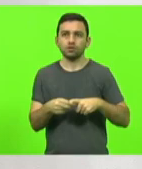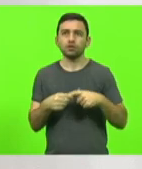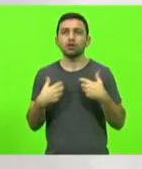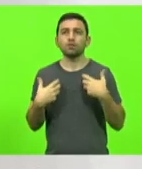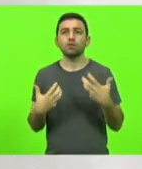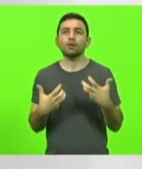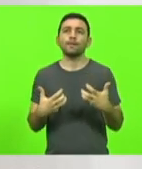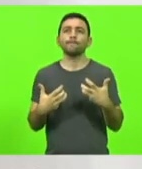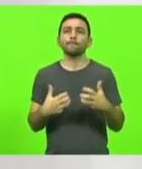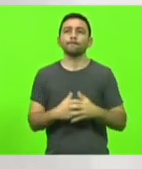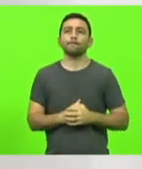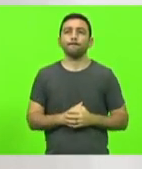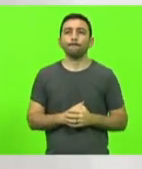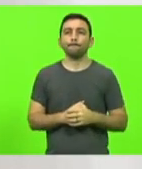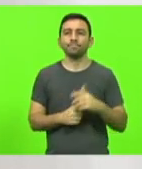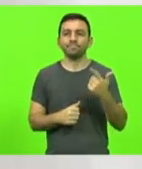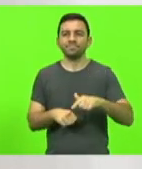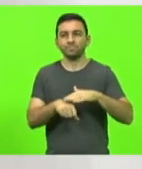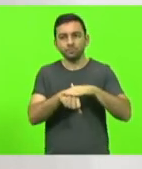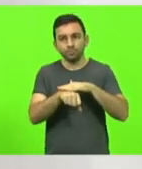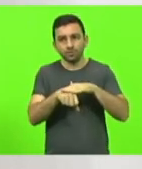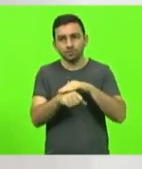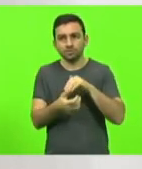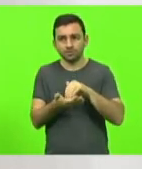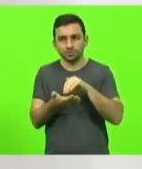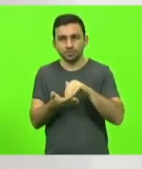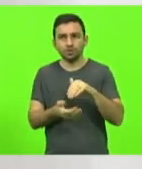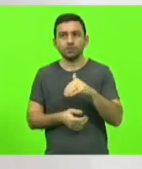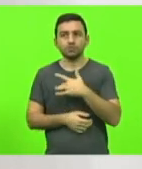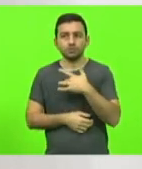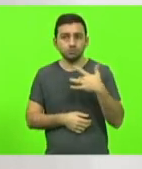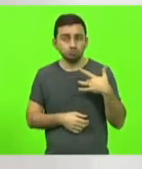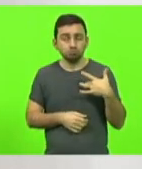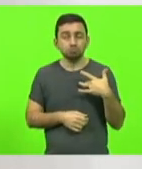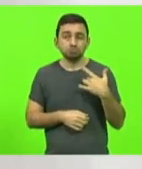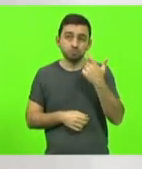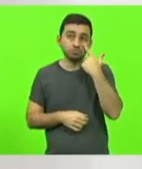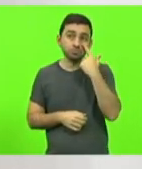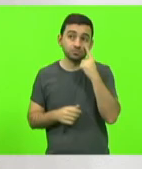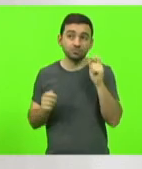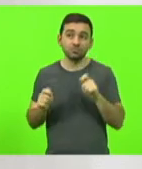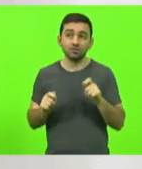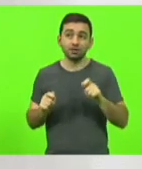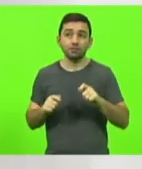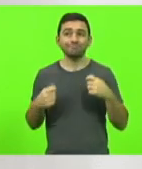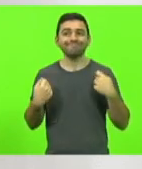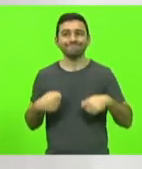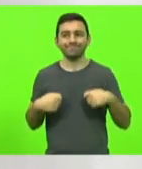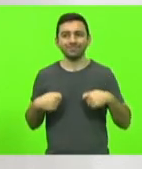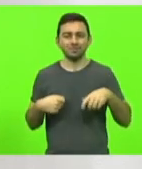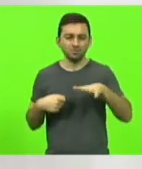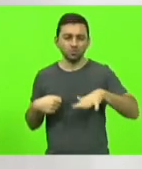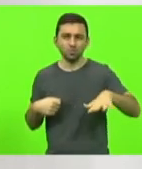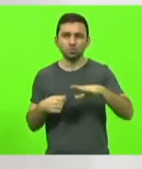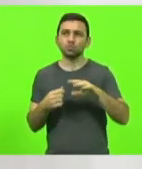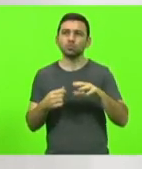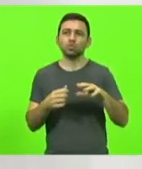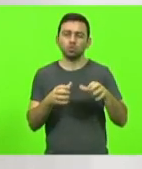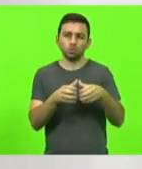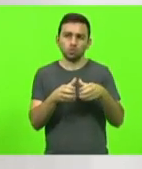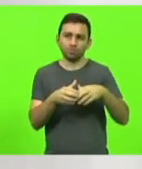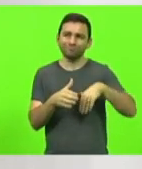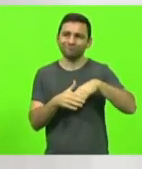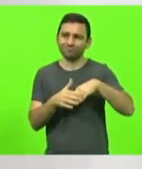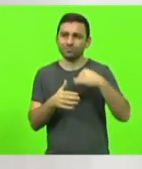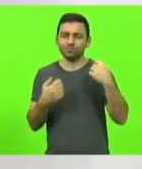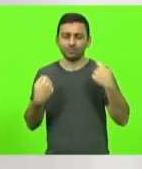de conversar com o secretário da Saúde sobre essa possibilidade que é uma necessidade que os clubes têm e eu acredito